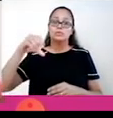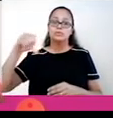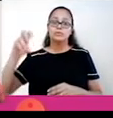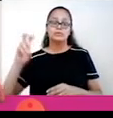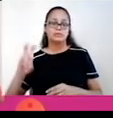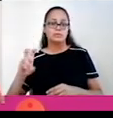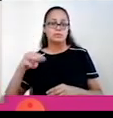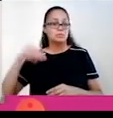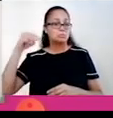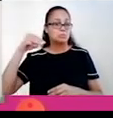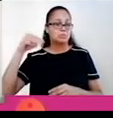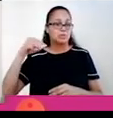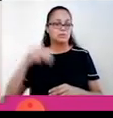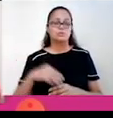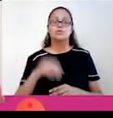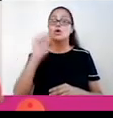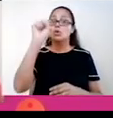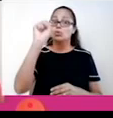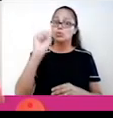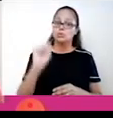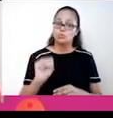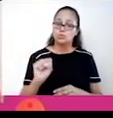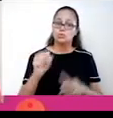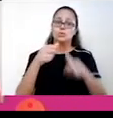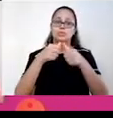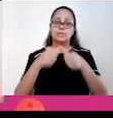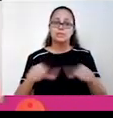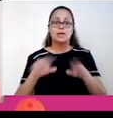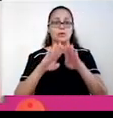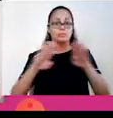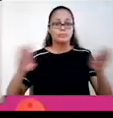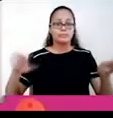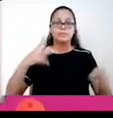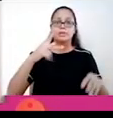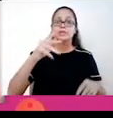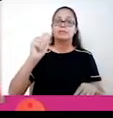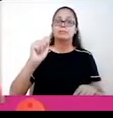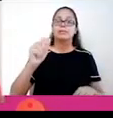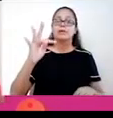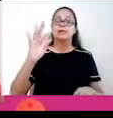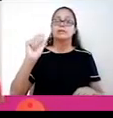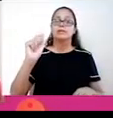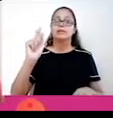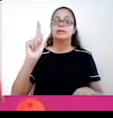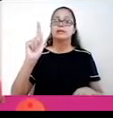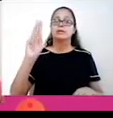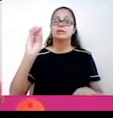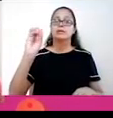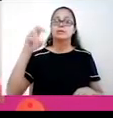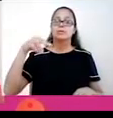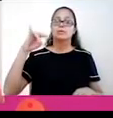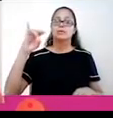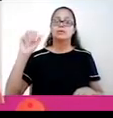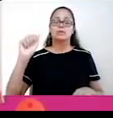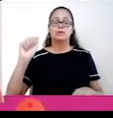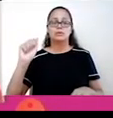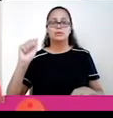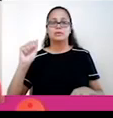.891. Já na região sul está o Planalto da Patagônia. São os rios que nascem nos Andes elevados,